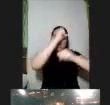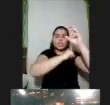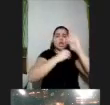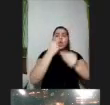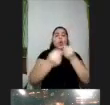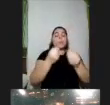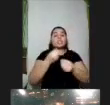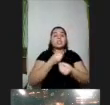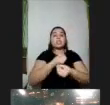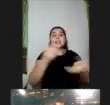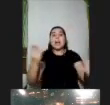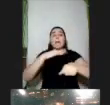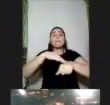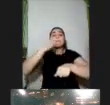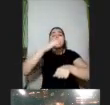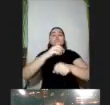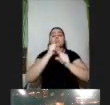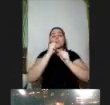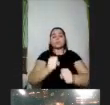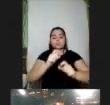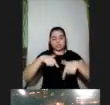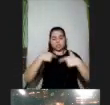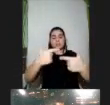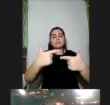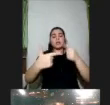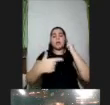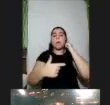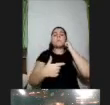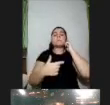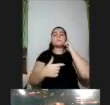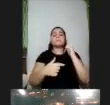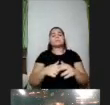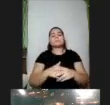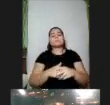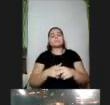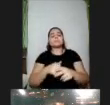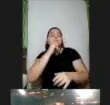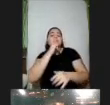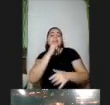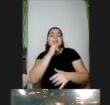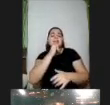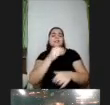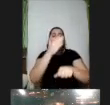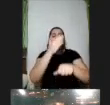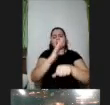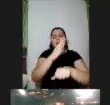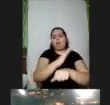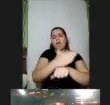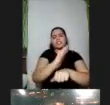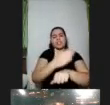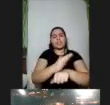possibilidades para ele se expressar em relação à aprendizagem exemplos aí de práticas de formas de